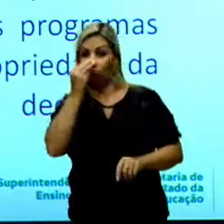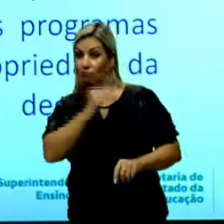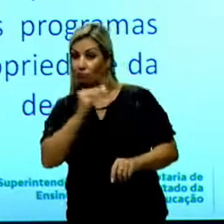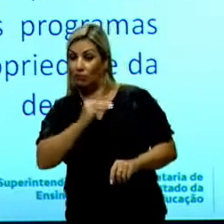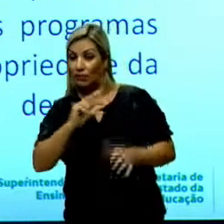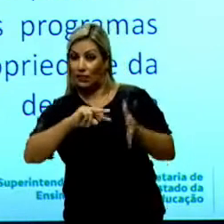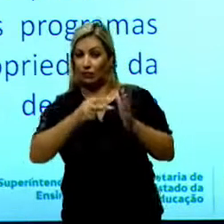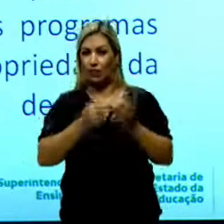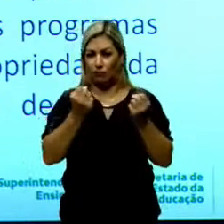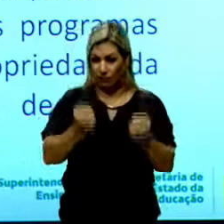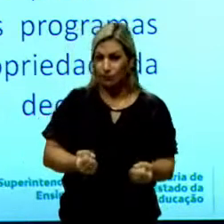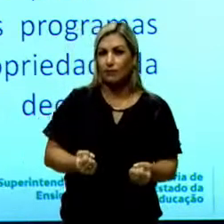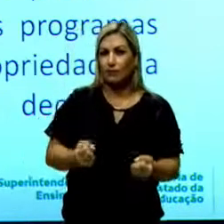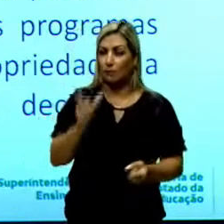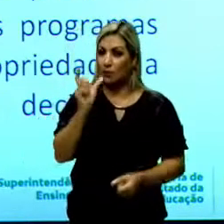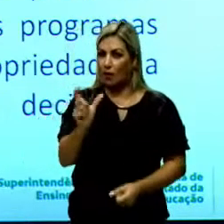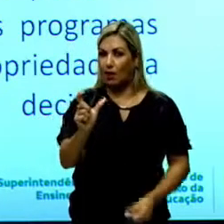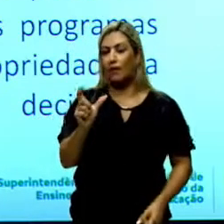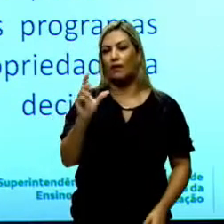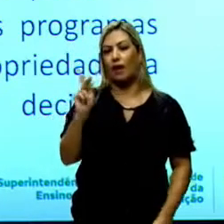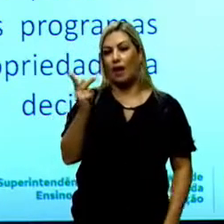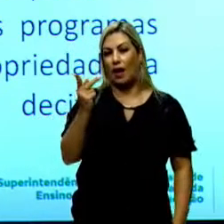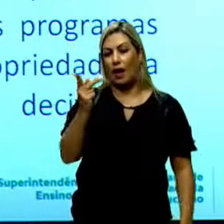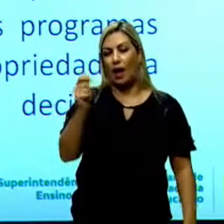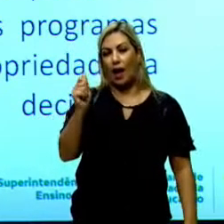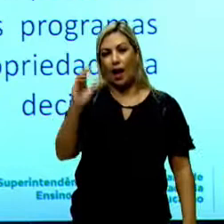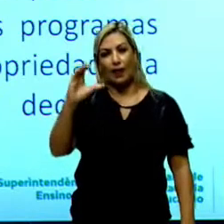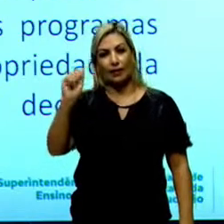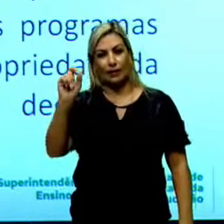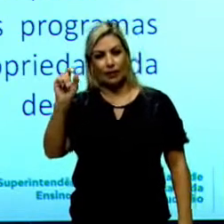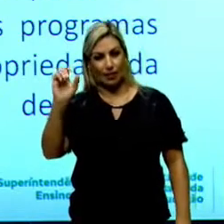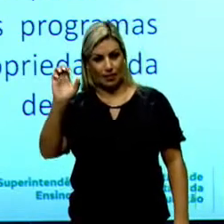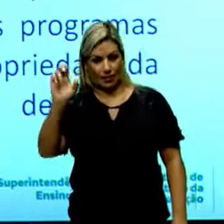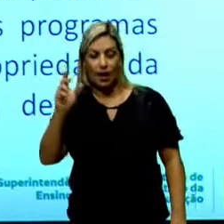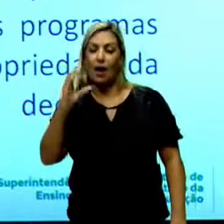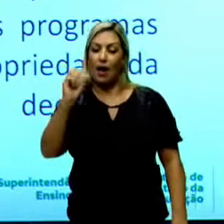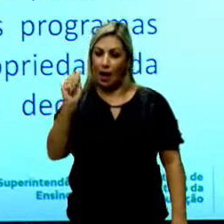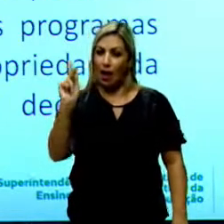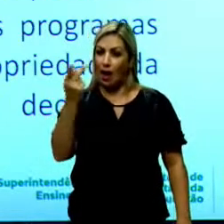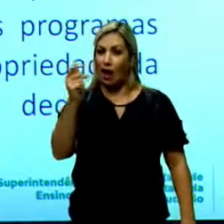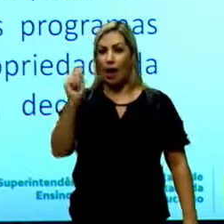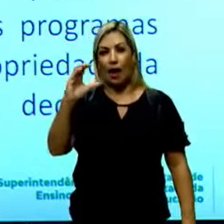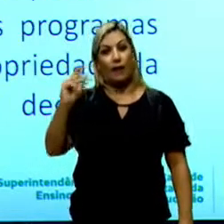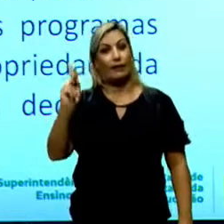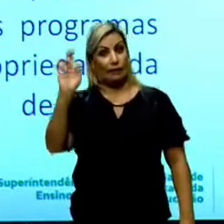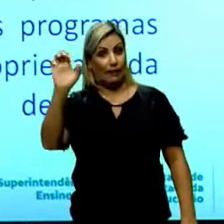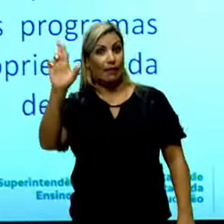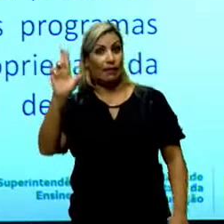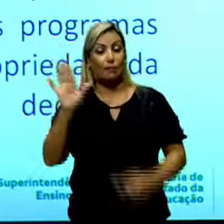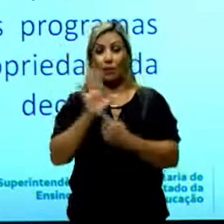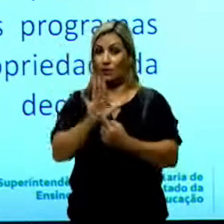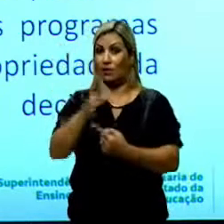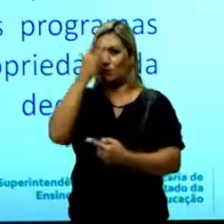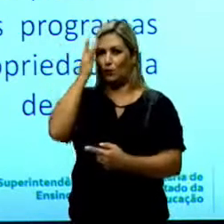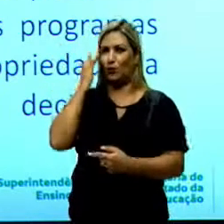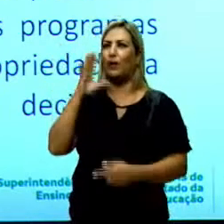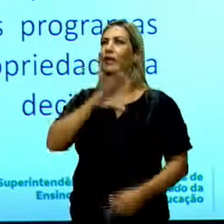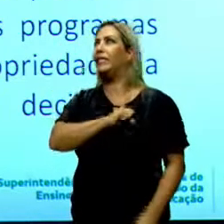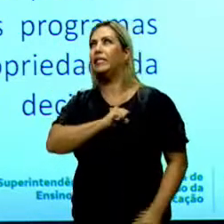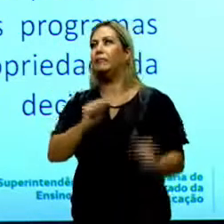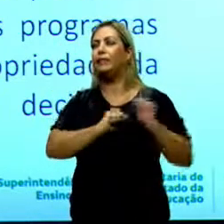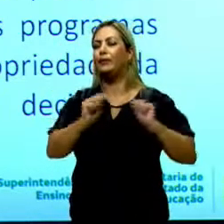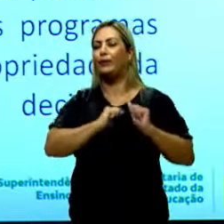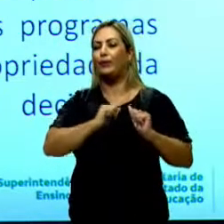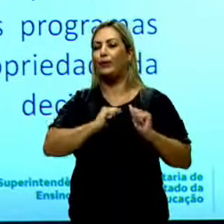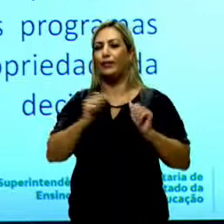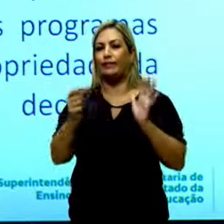pejorativo do termo e continuam usando a palavra hacker para indicar alguém que ama programar e que